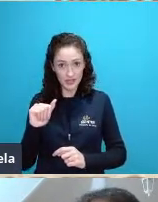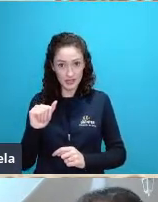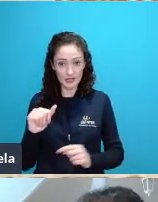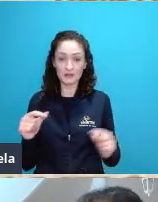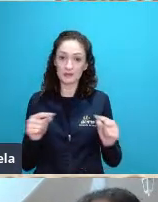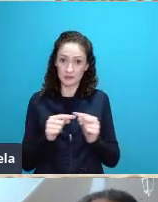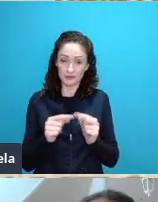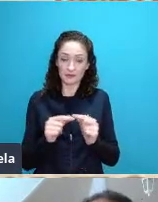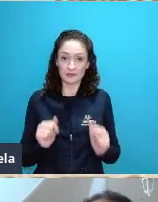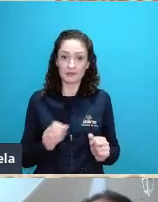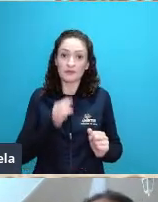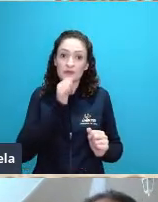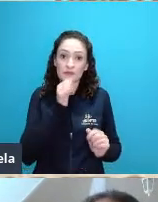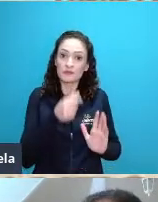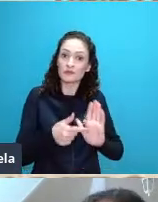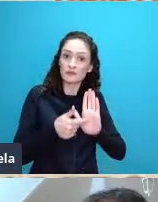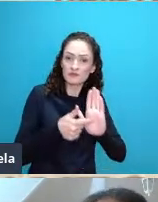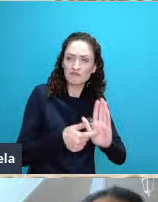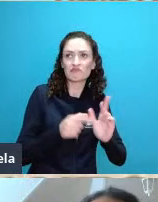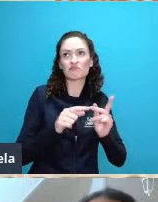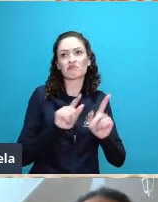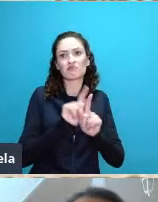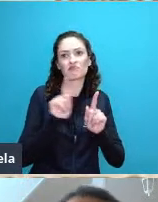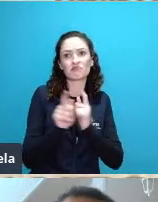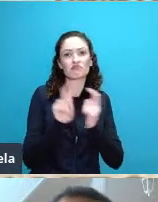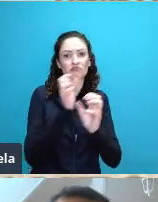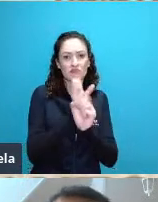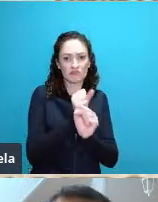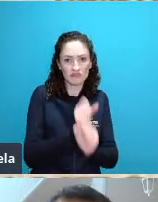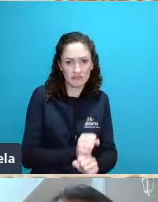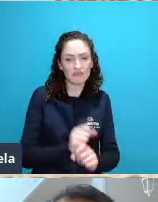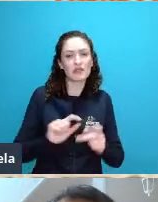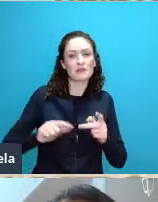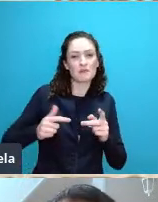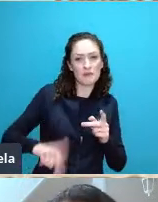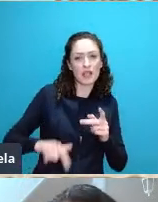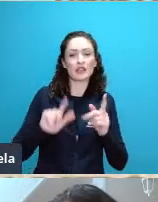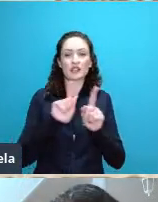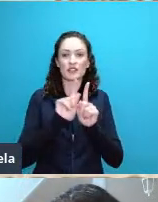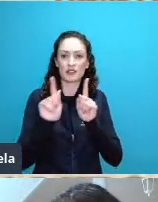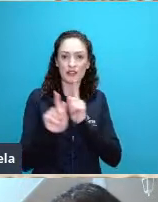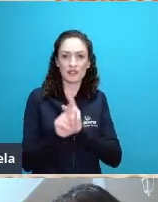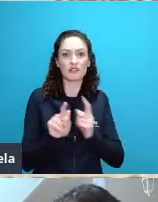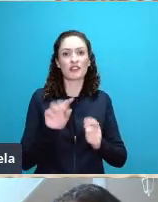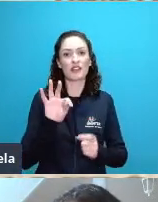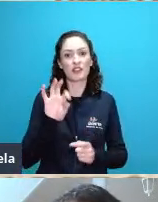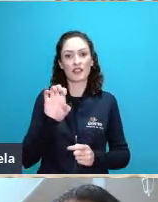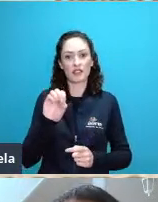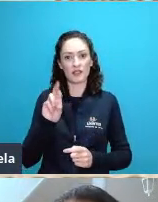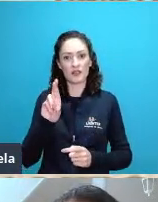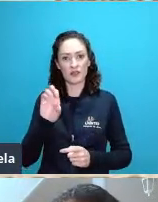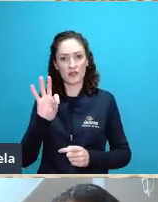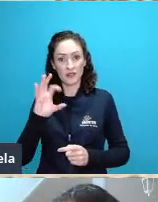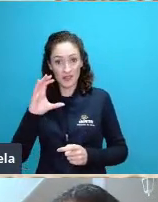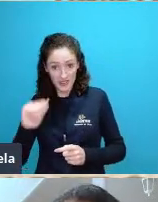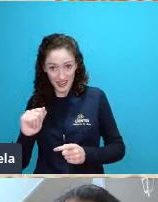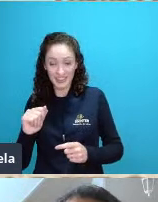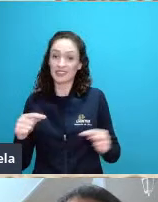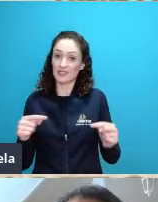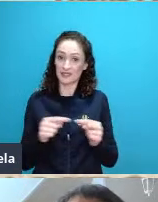abordagem geografia quantitativa geografia teorética mas naquele momento quem estava tratando com essa